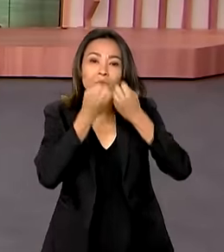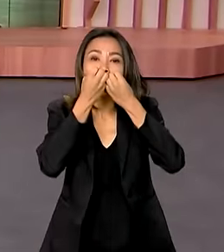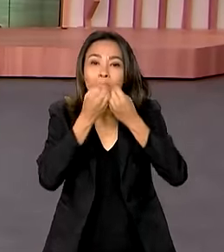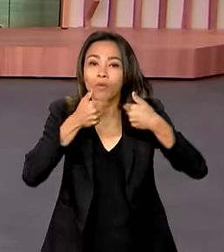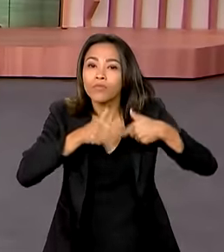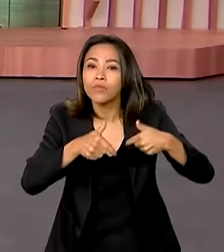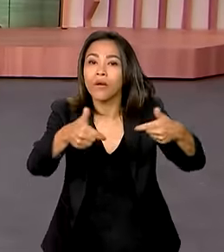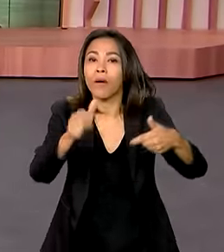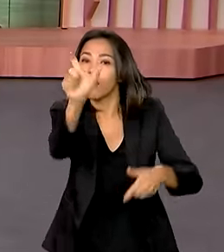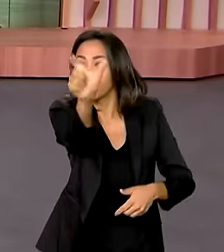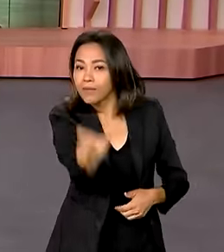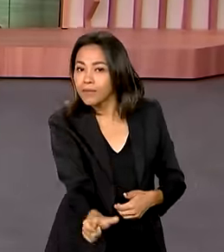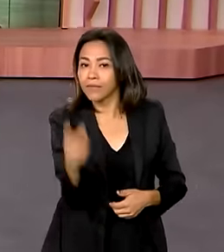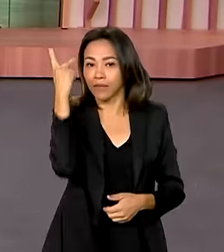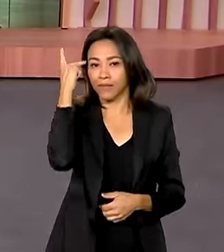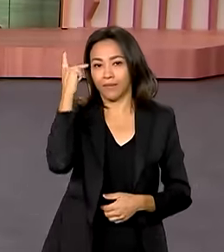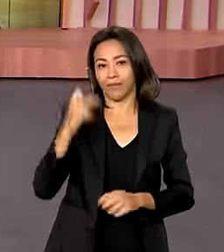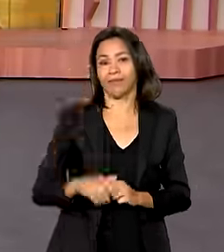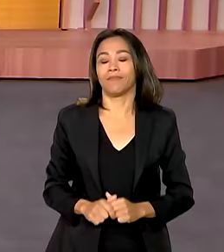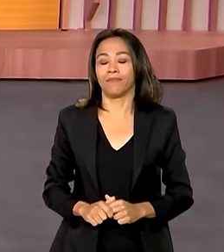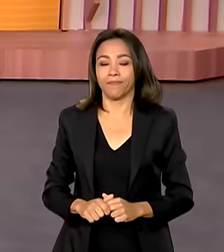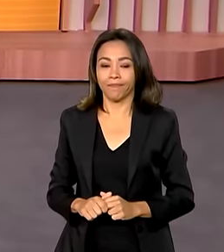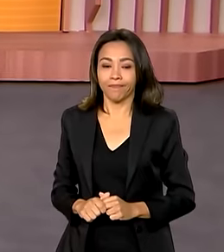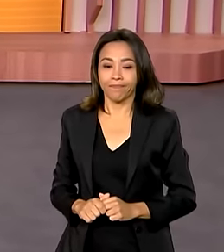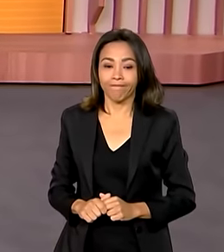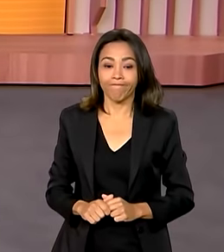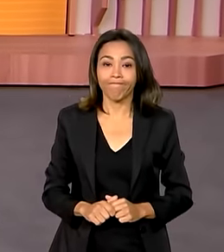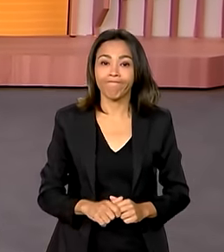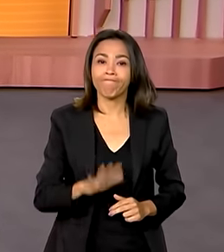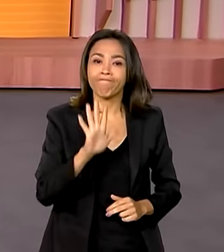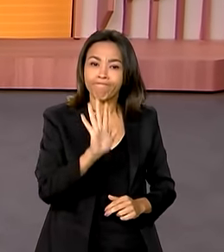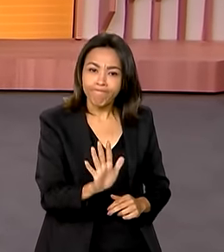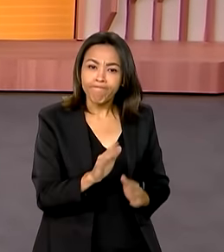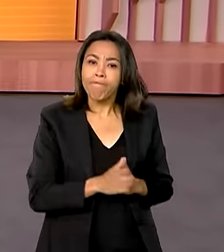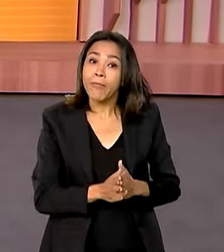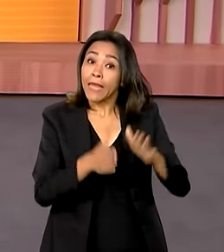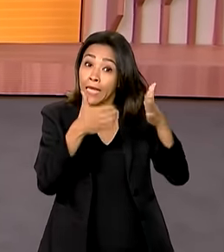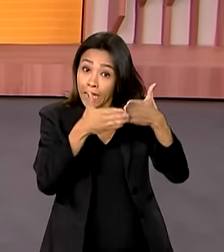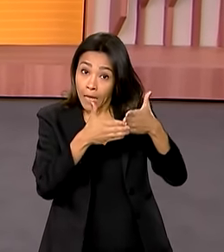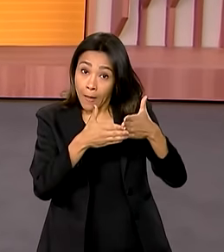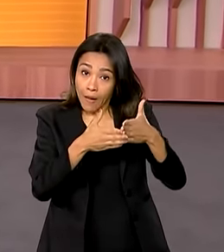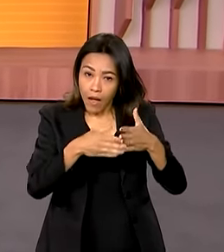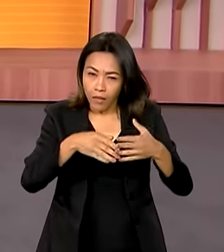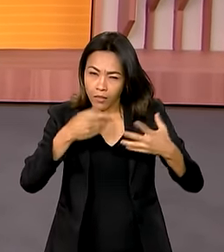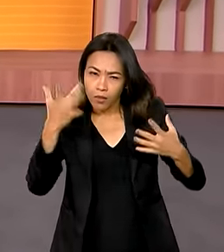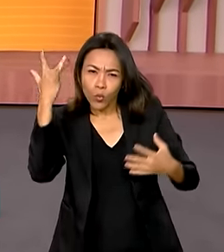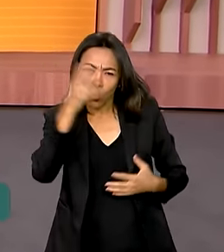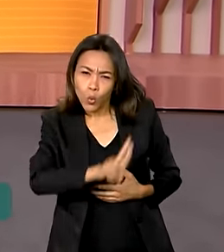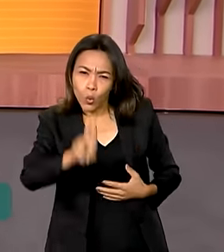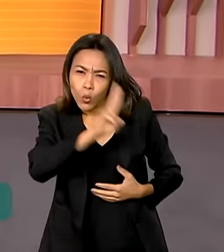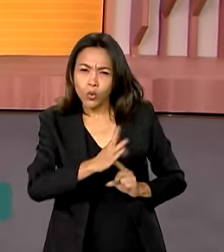trabalho para você em São Paulo. Modernizar as pequenas e médias empresas para gerar crescimento